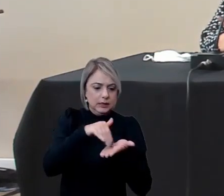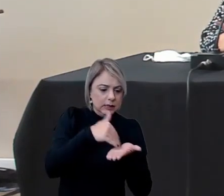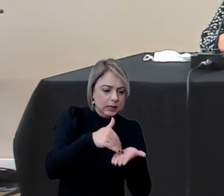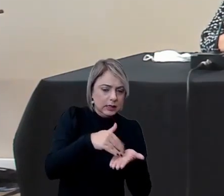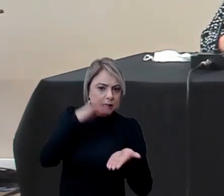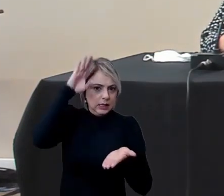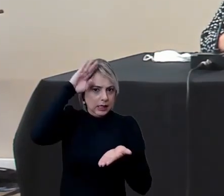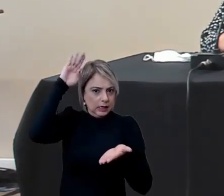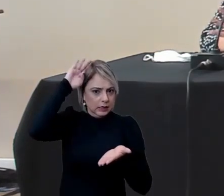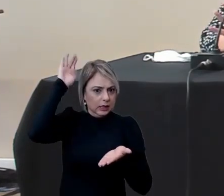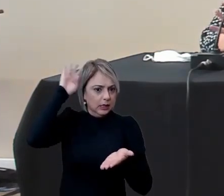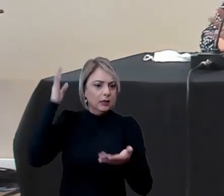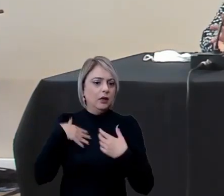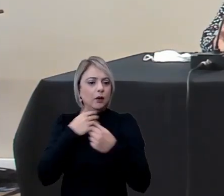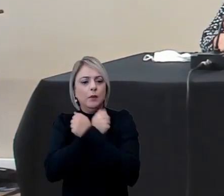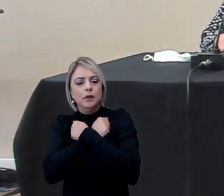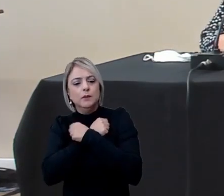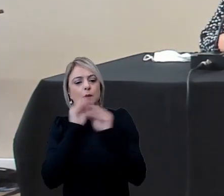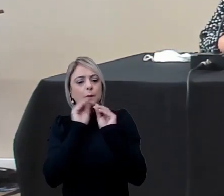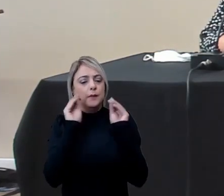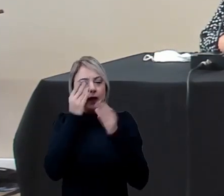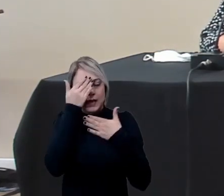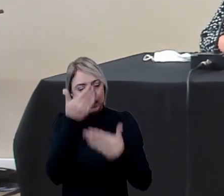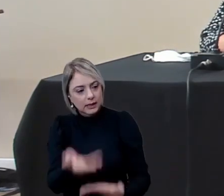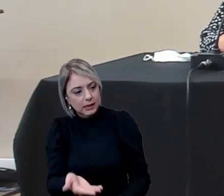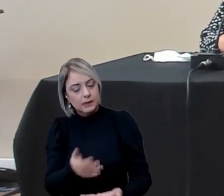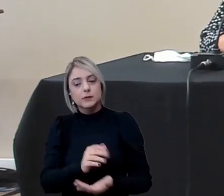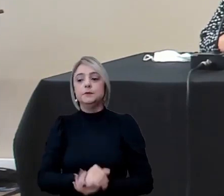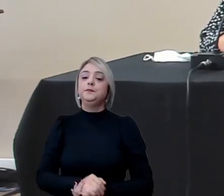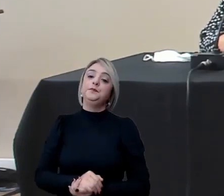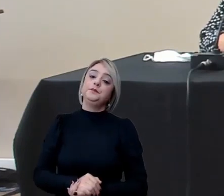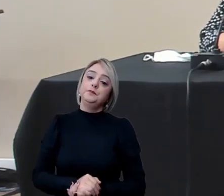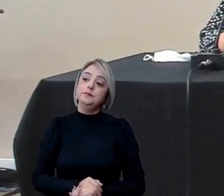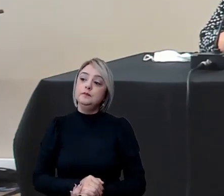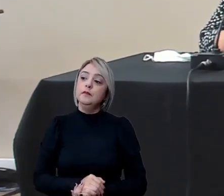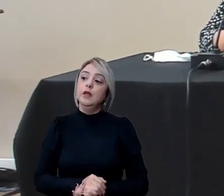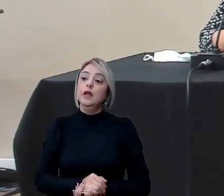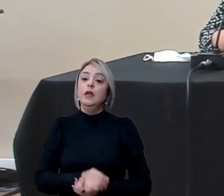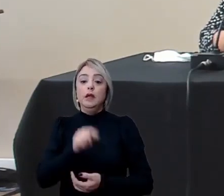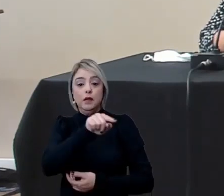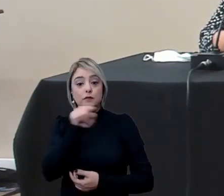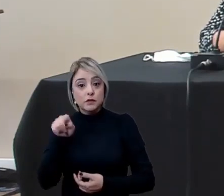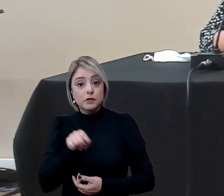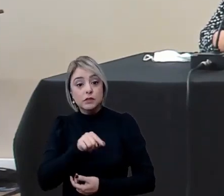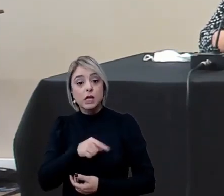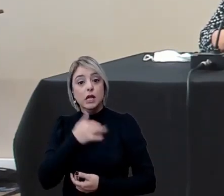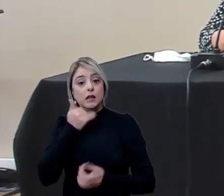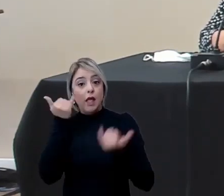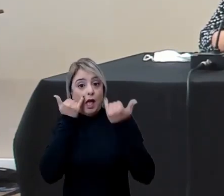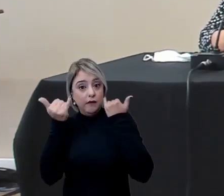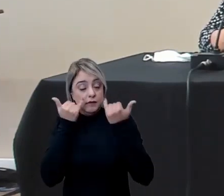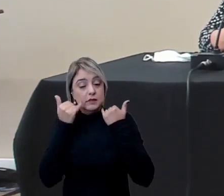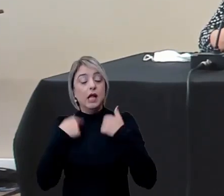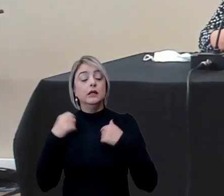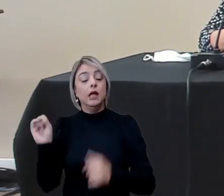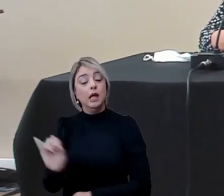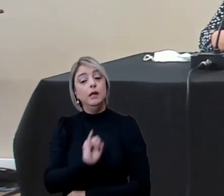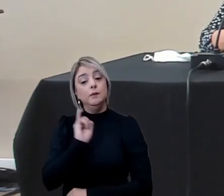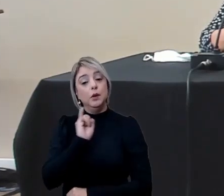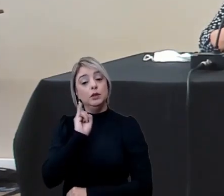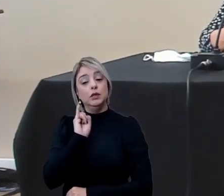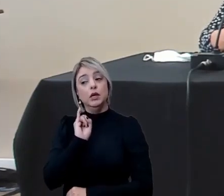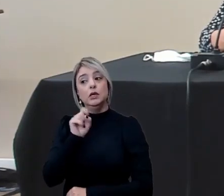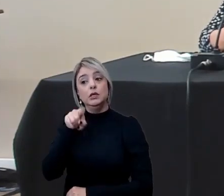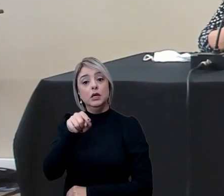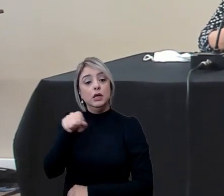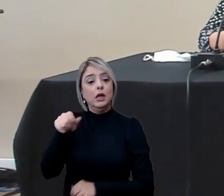acadêmica quem eu mando um grande abraço também nesse momento e vocês serão avisados é muito importante gente que